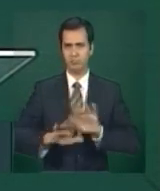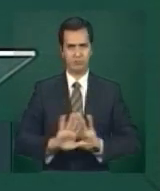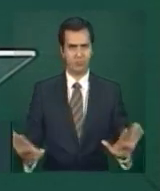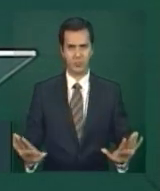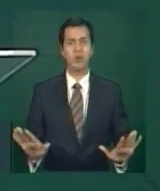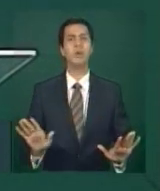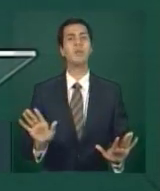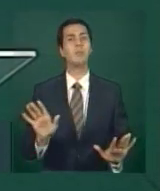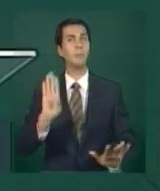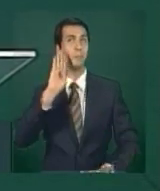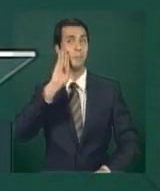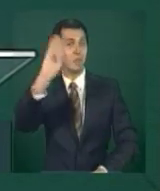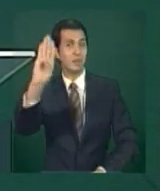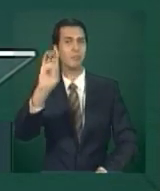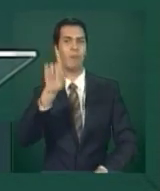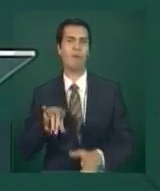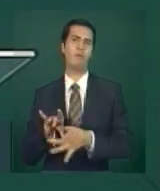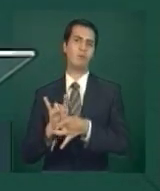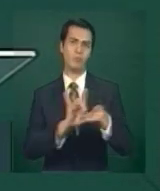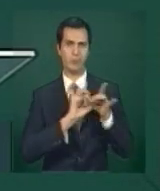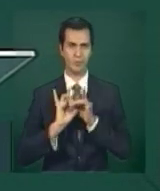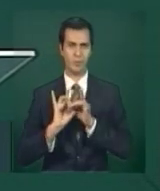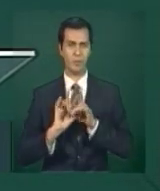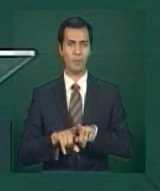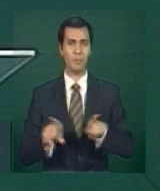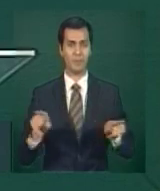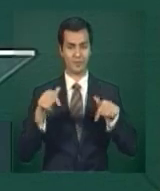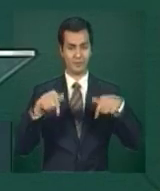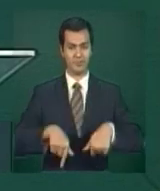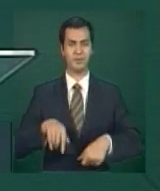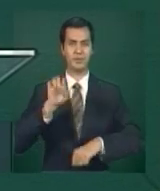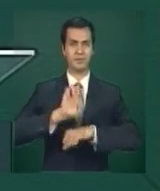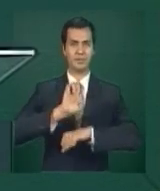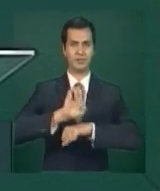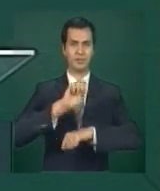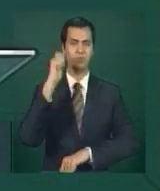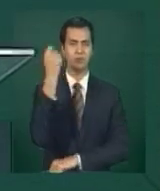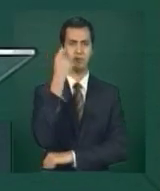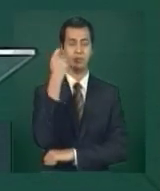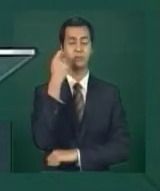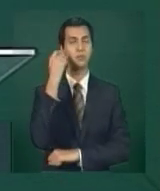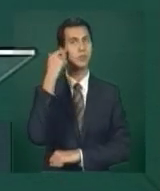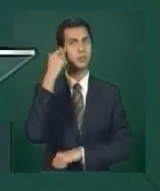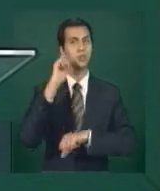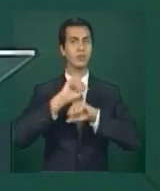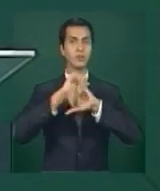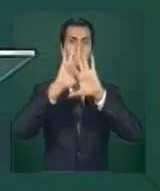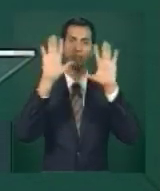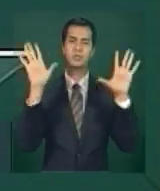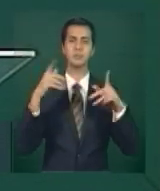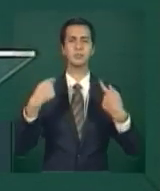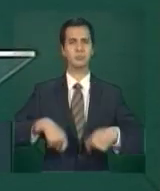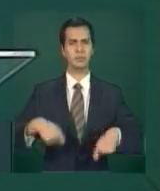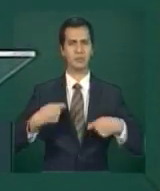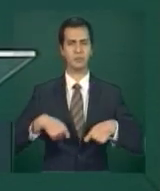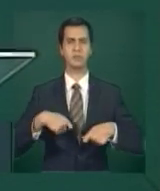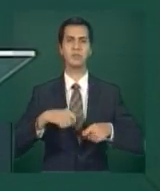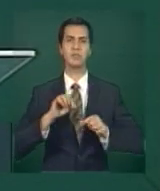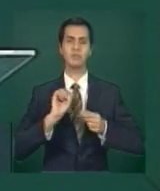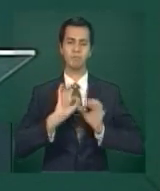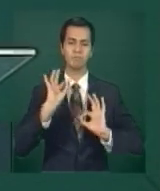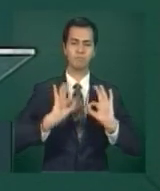Mas, cujo Estado compreendeu que era necessário consertar